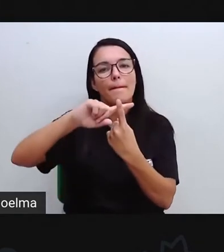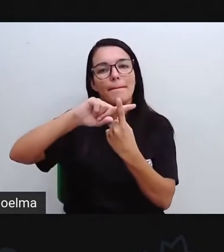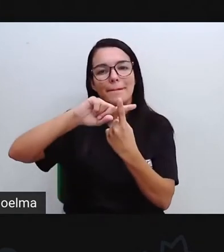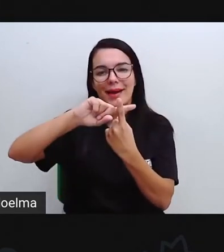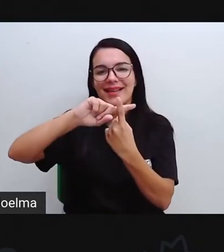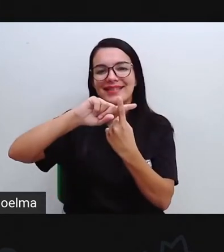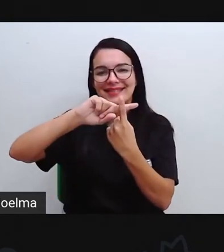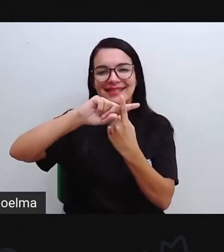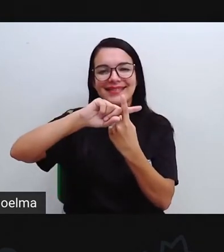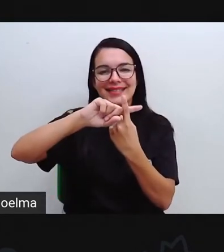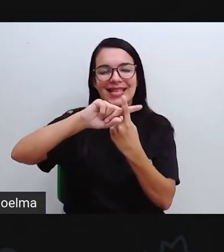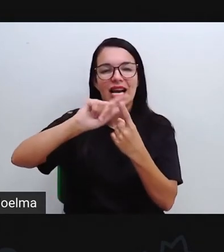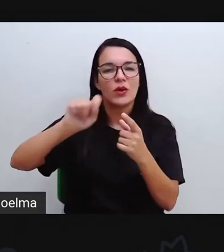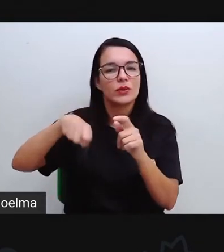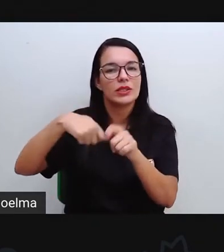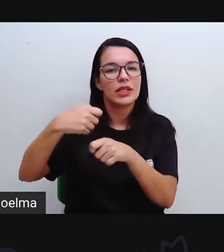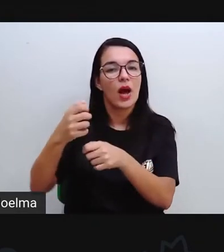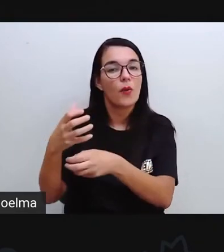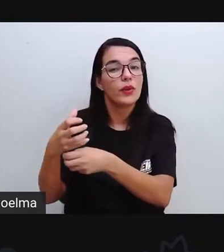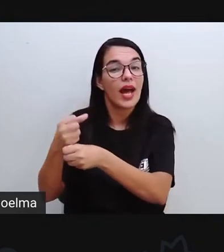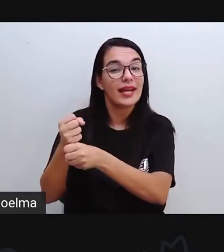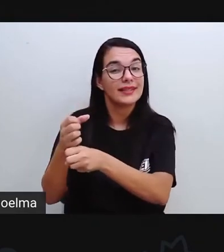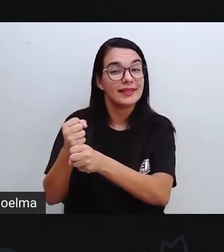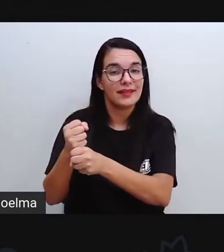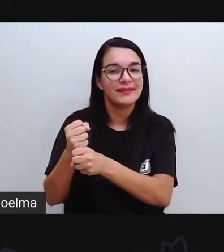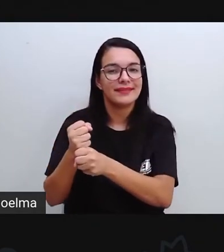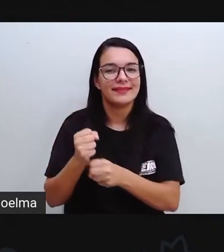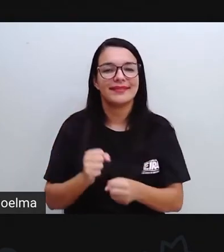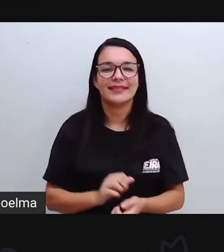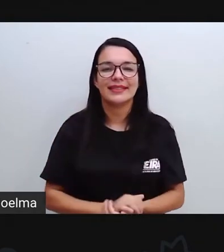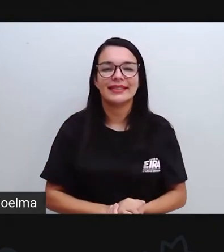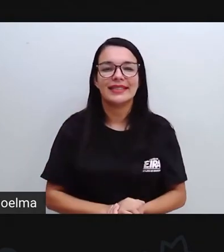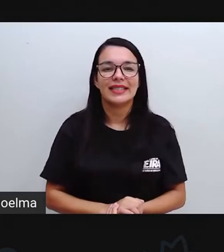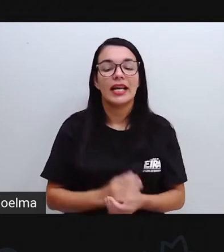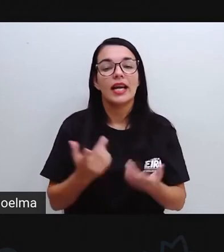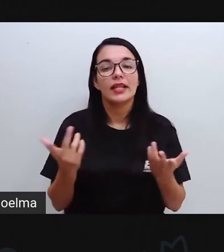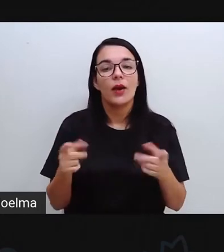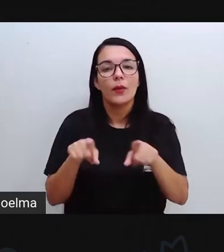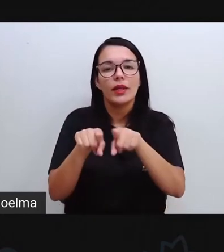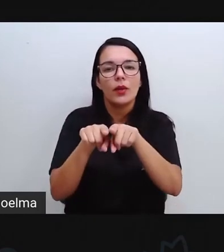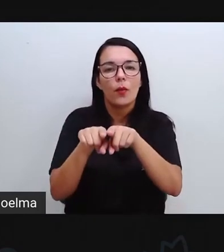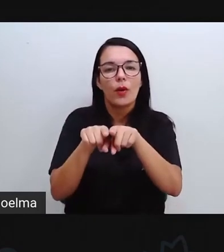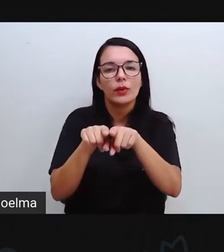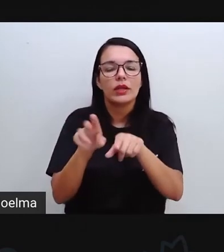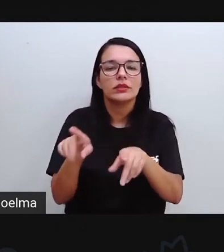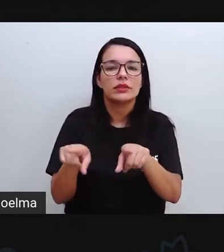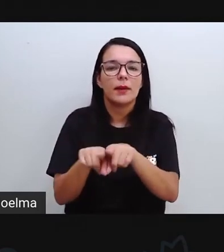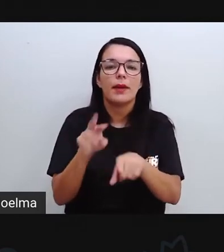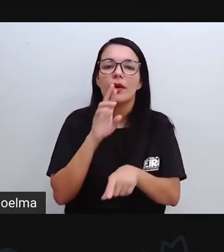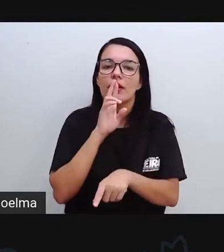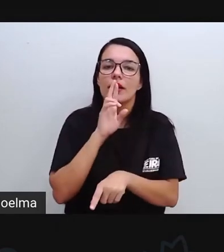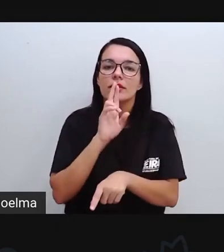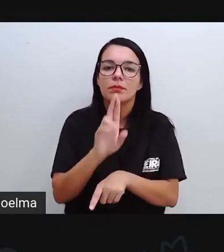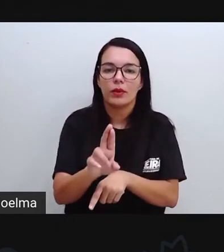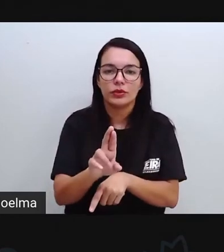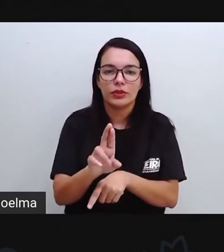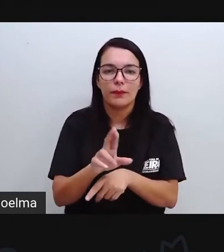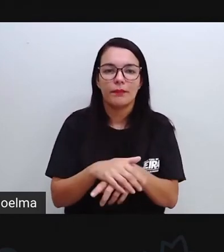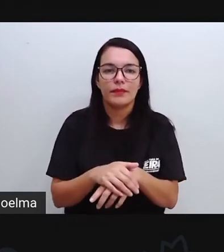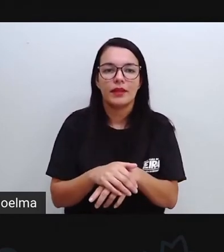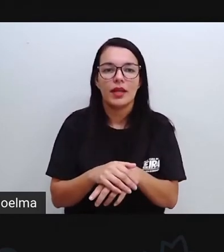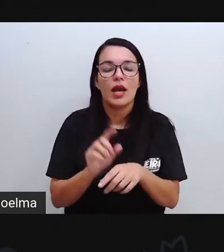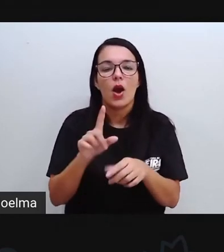o final de que? Da adição, né? Que serve pra gente somar. E a tecla de igualdade pra o resultado da conta. O